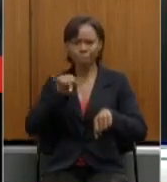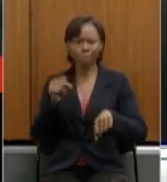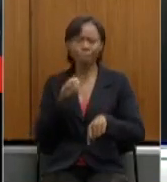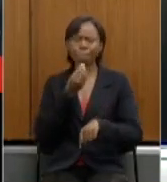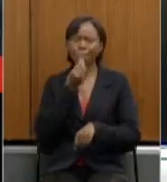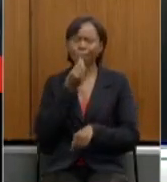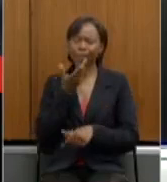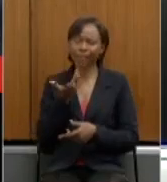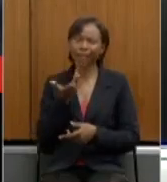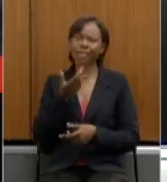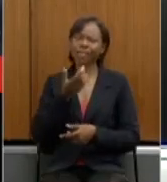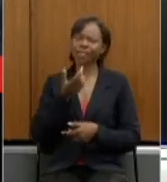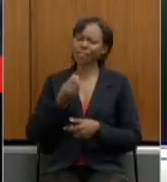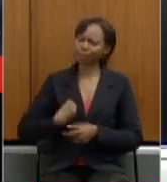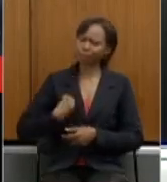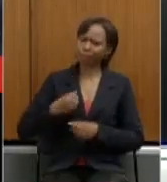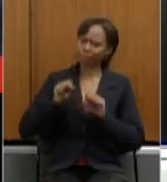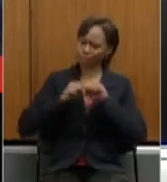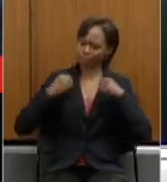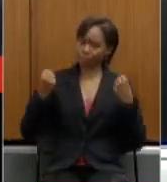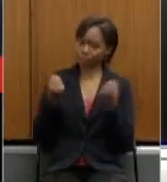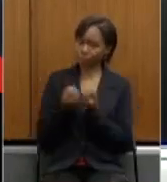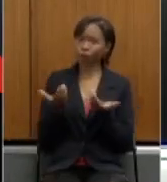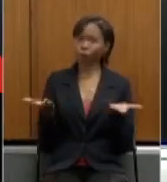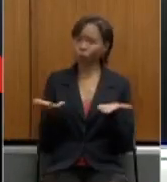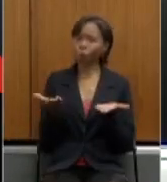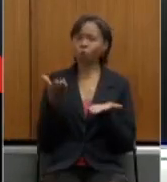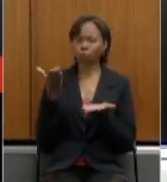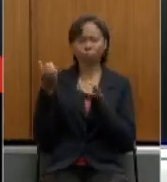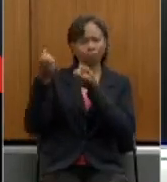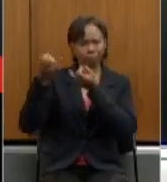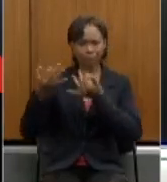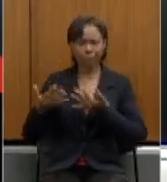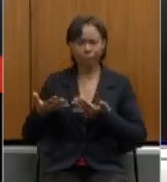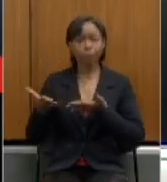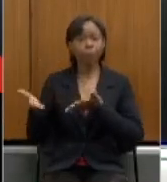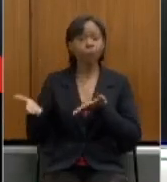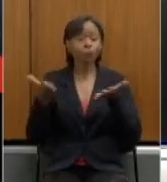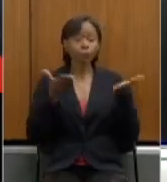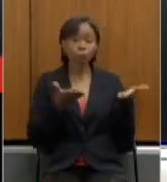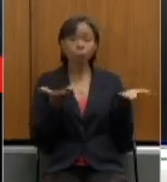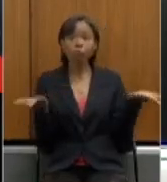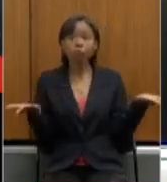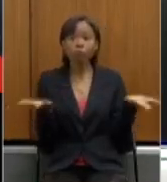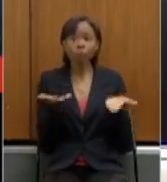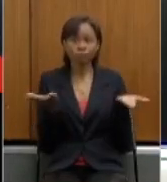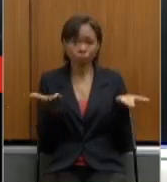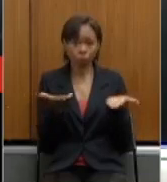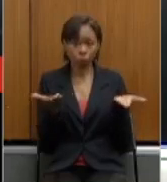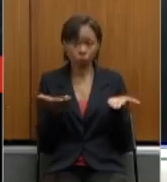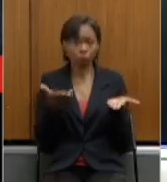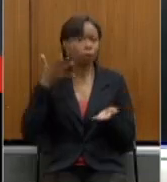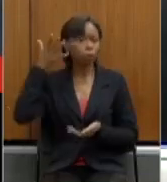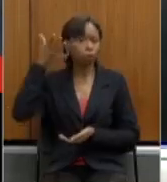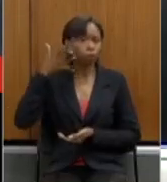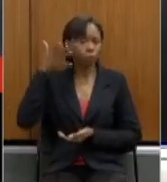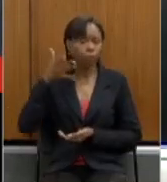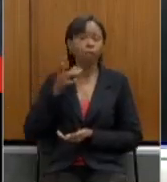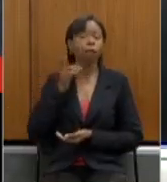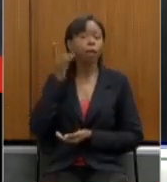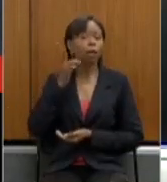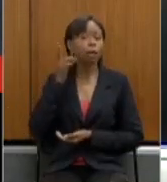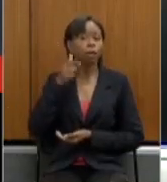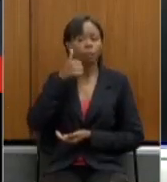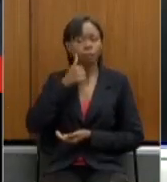brilhante exposição que acabou de proferir. Vamos passar agora a palavra à deputada